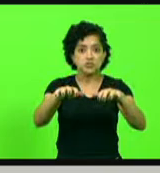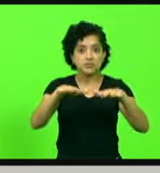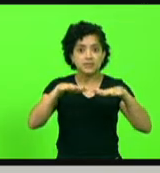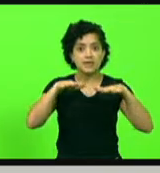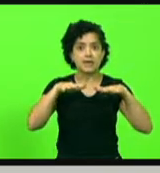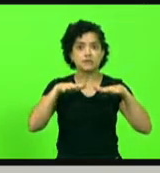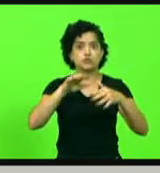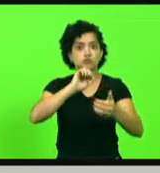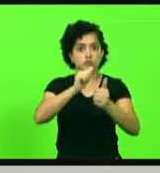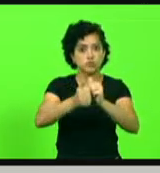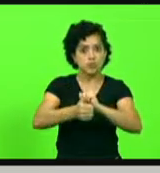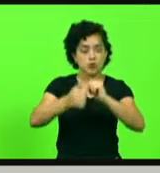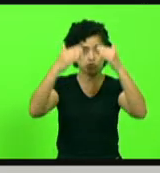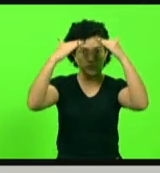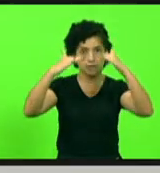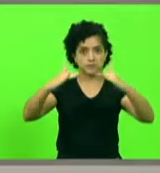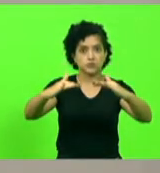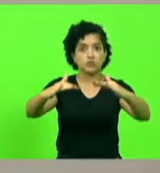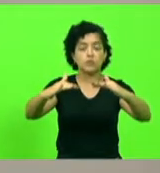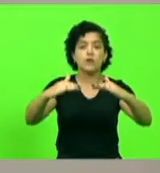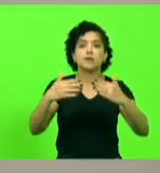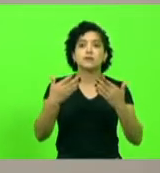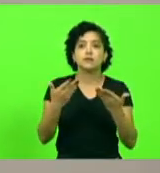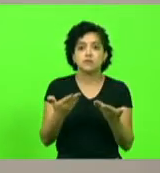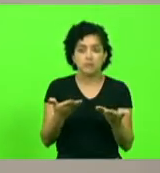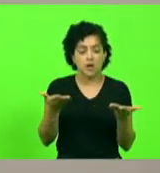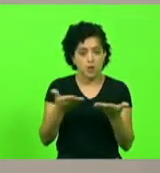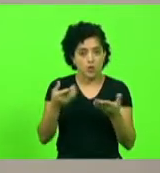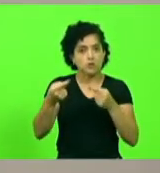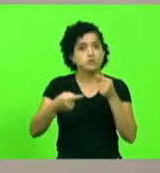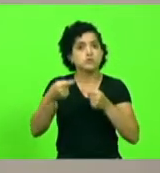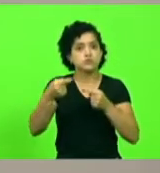quadras cobertas. Em discussão.